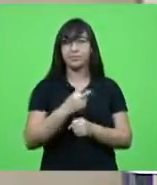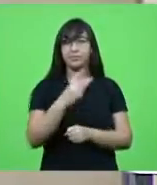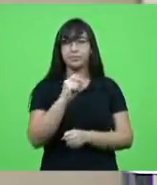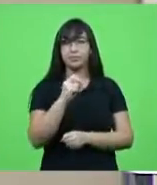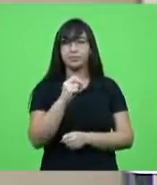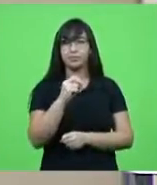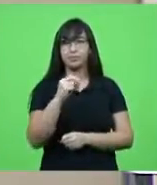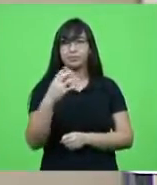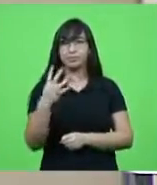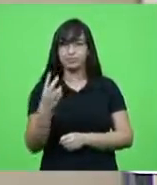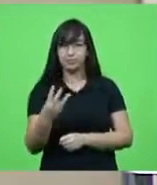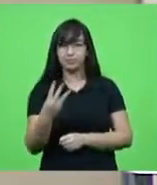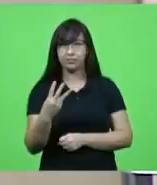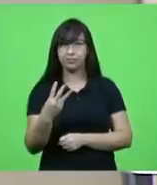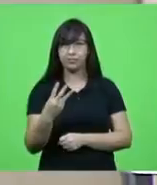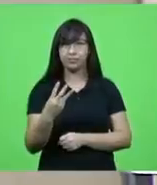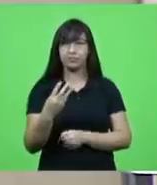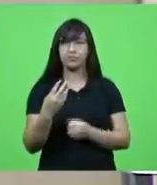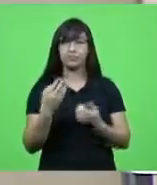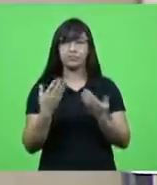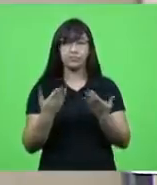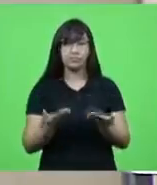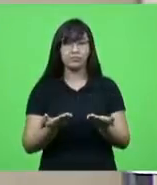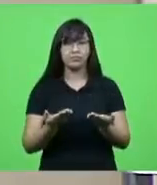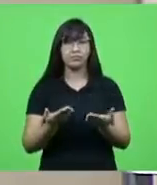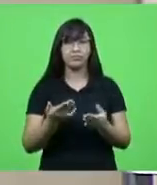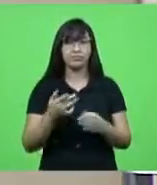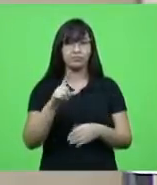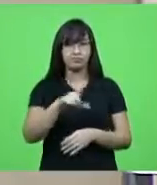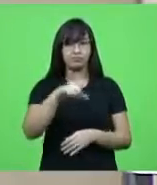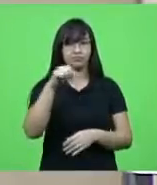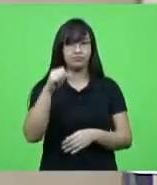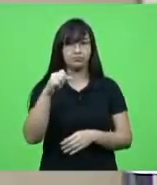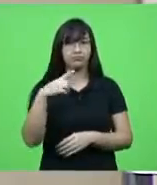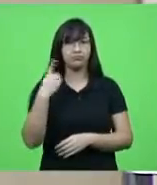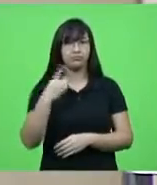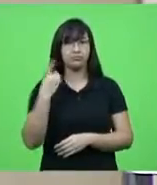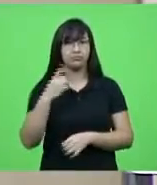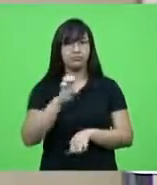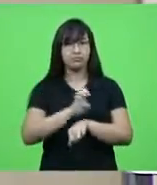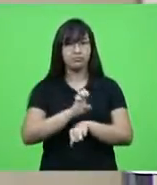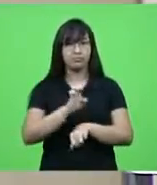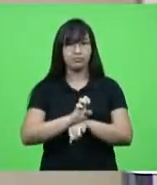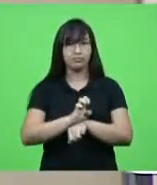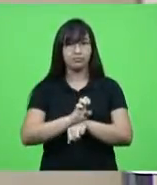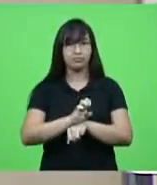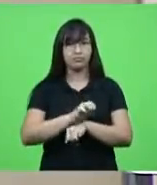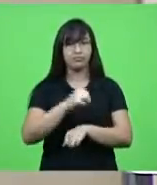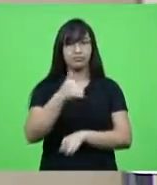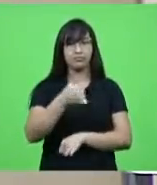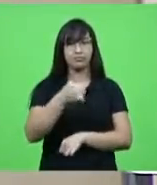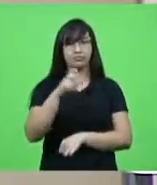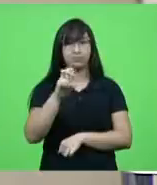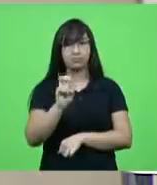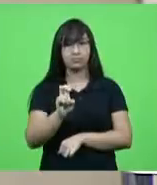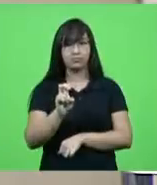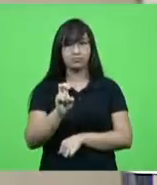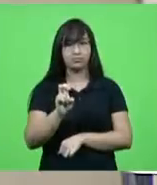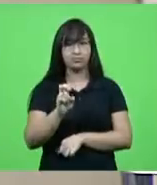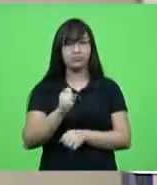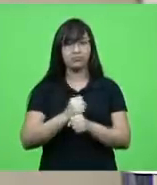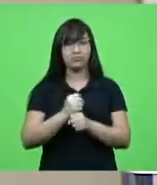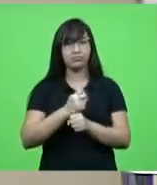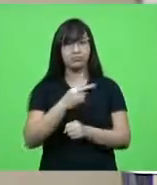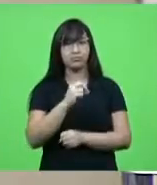27.971 votos, foi eleito deputado estadual durante a 15ª Legislatura, 2003-2007.